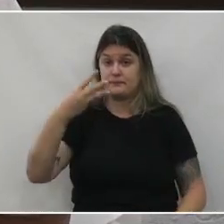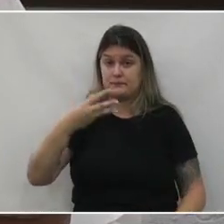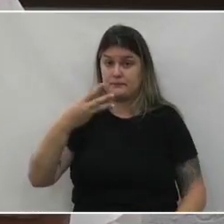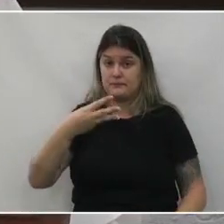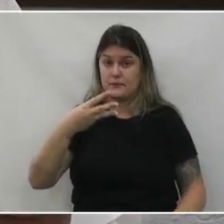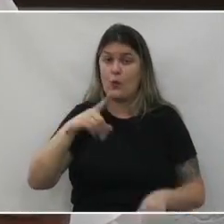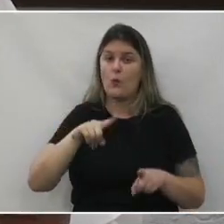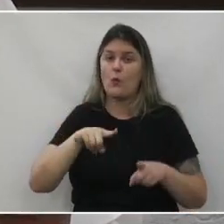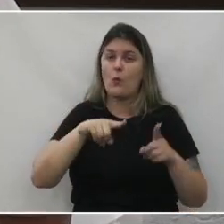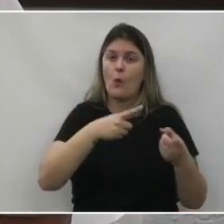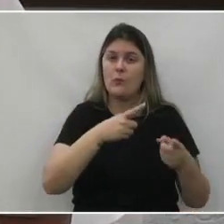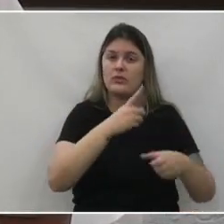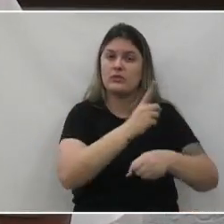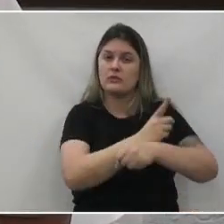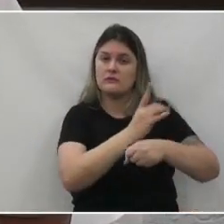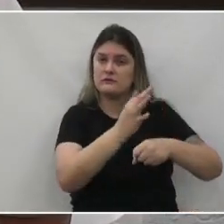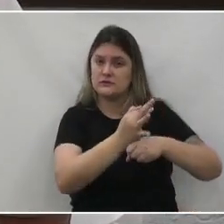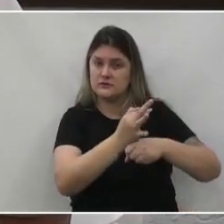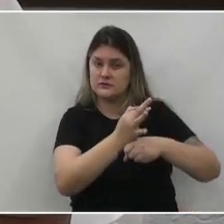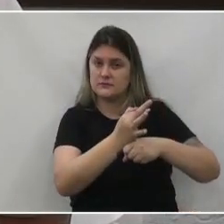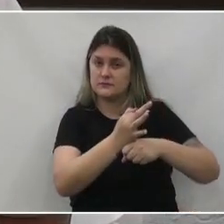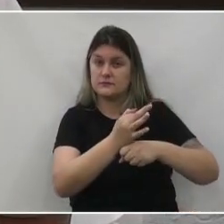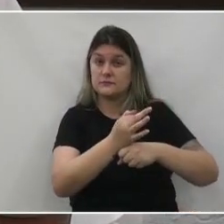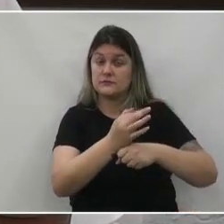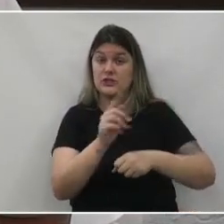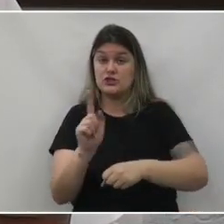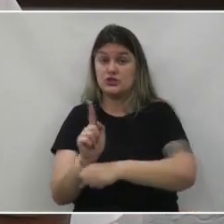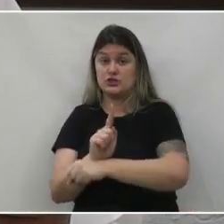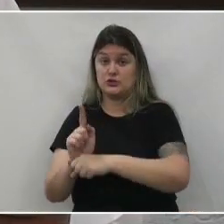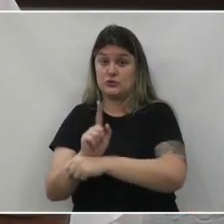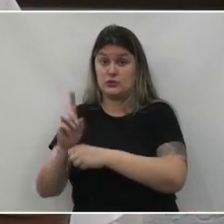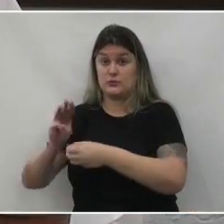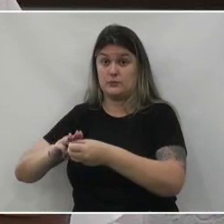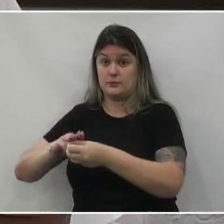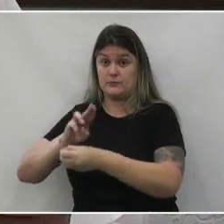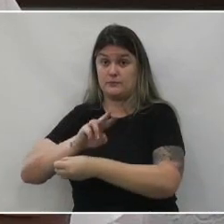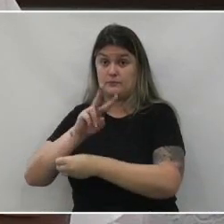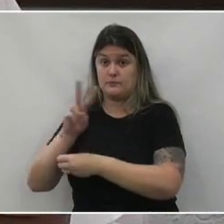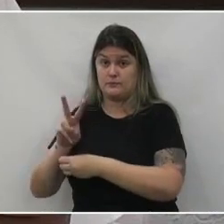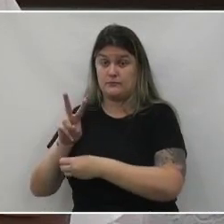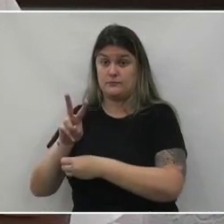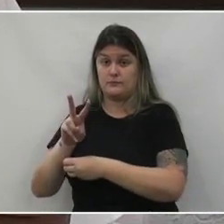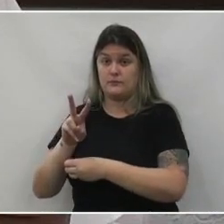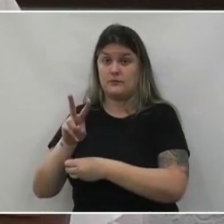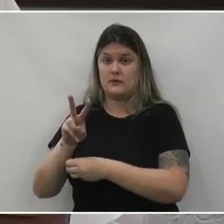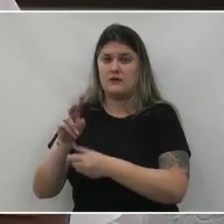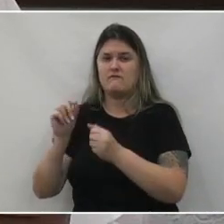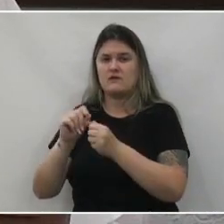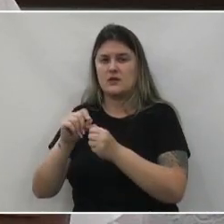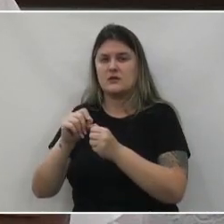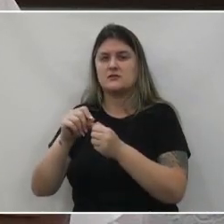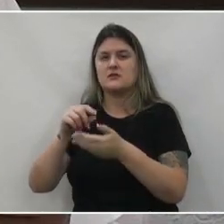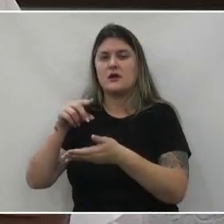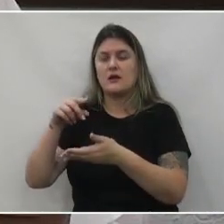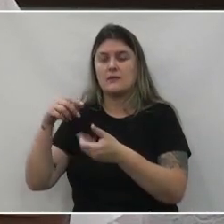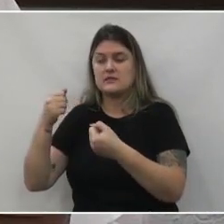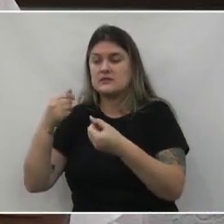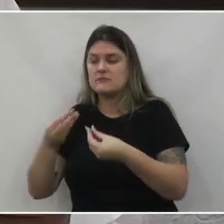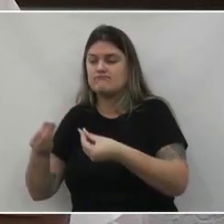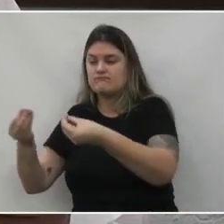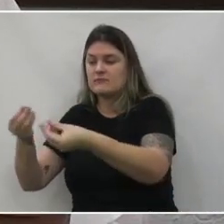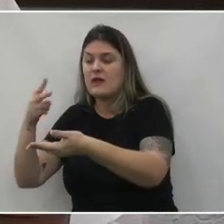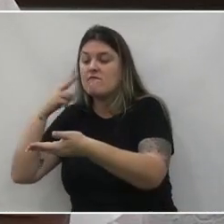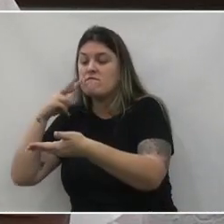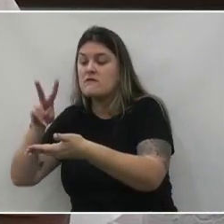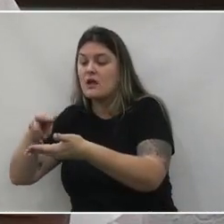contraditório e ampla defesa ao gestor do município de união da vitória foram franqueadas vistas do processo para fins de